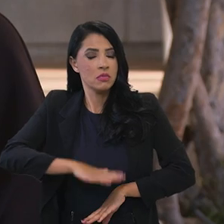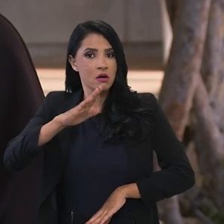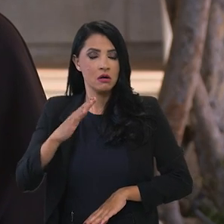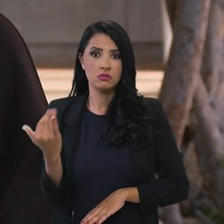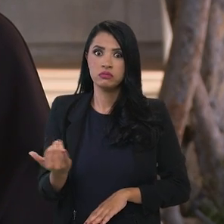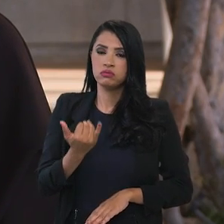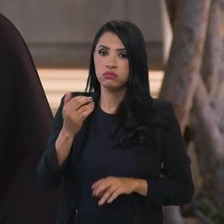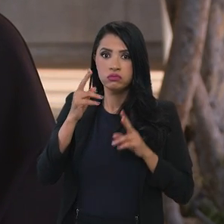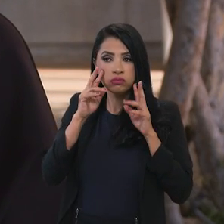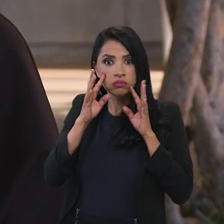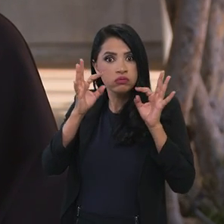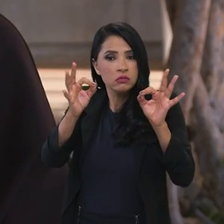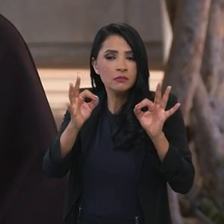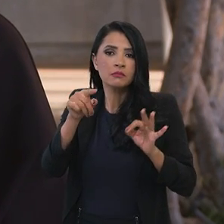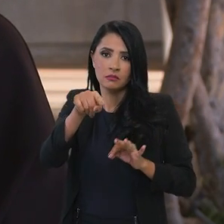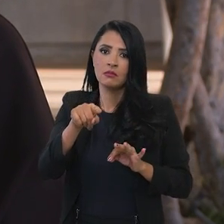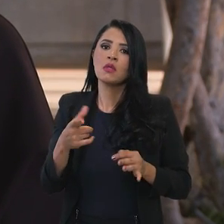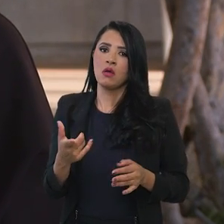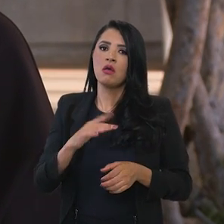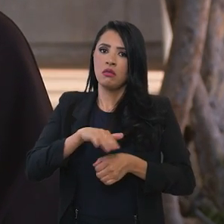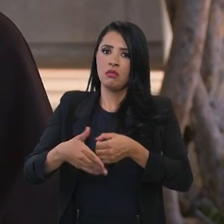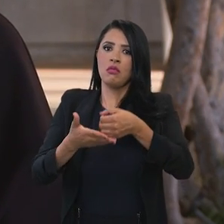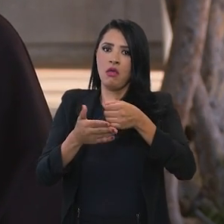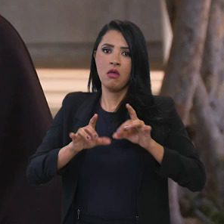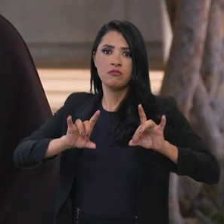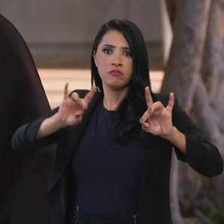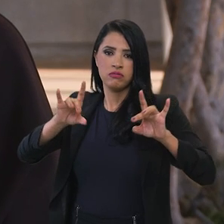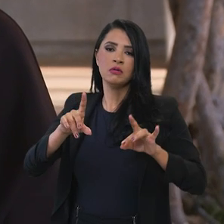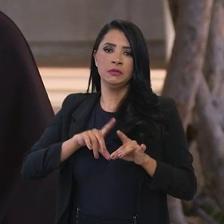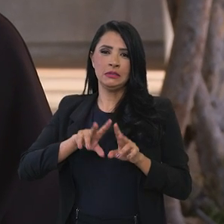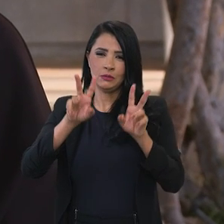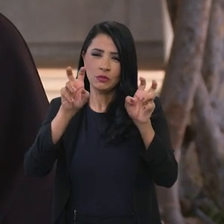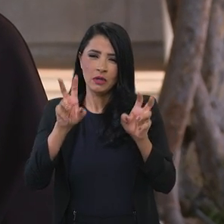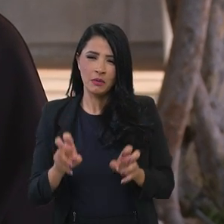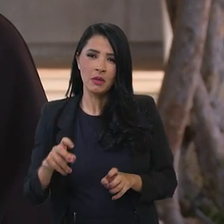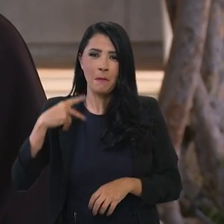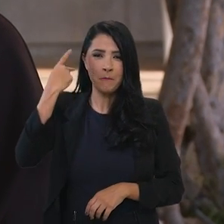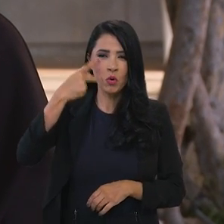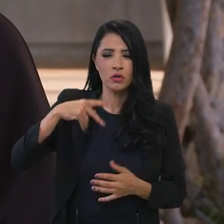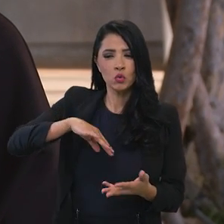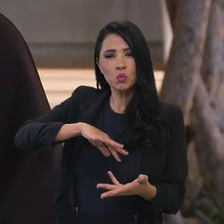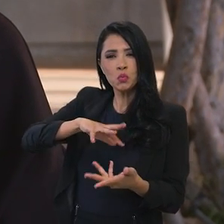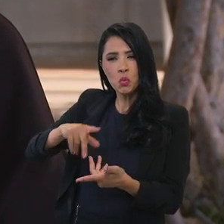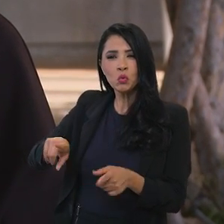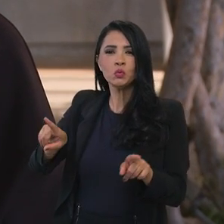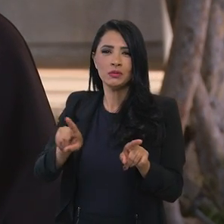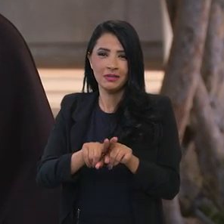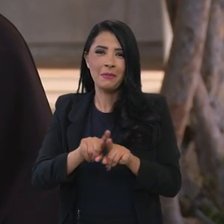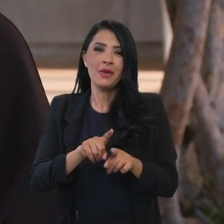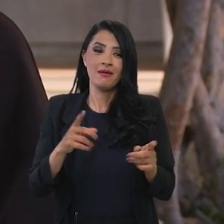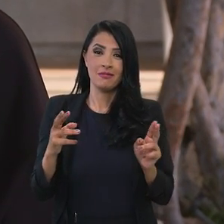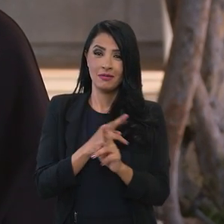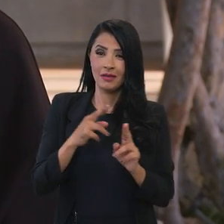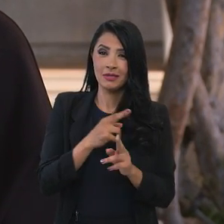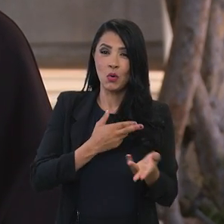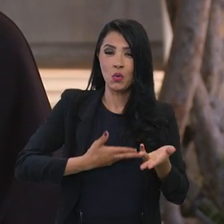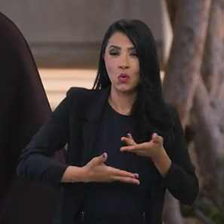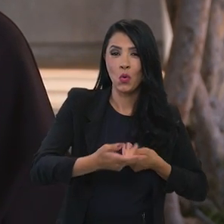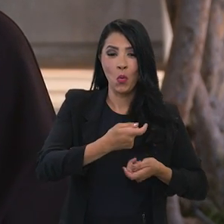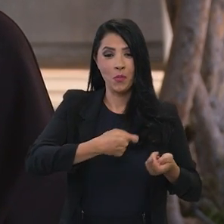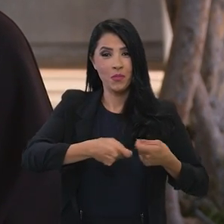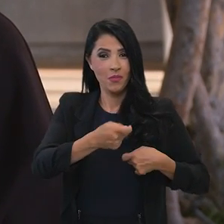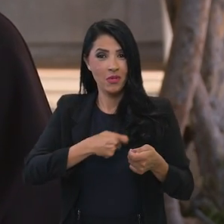ocupa destaque na agenda política mundo afora, e a relação entre comércio e sustentabilidade é muito mais evidente do que no